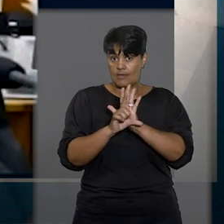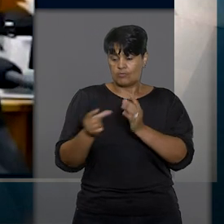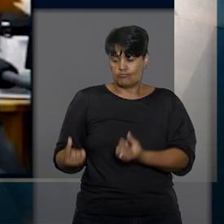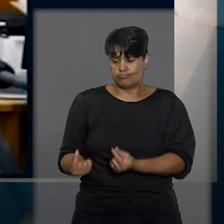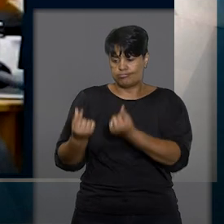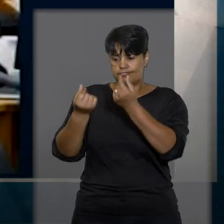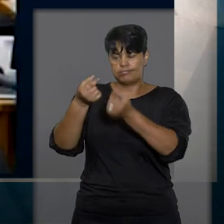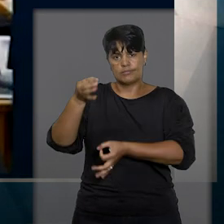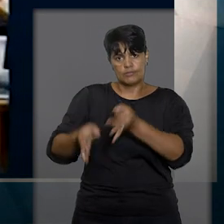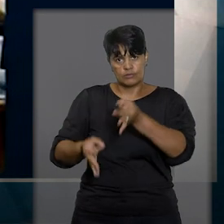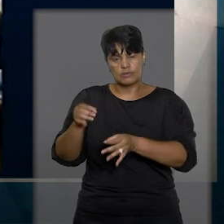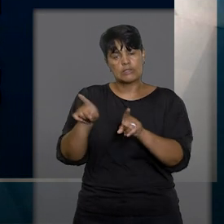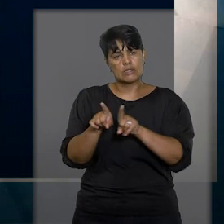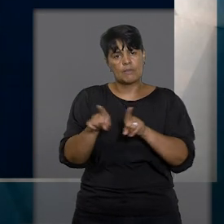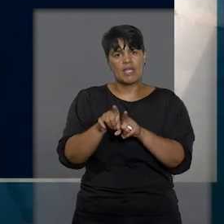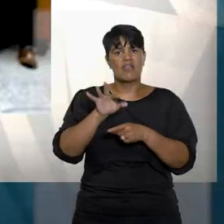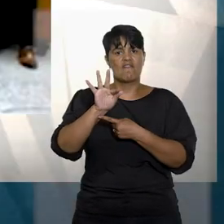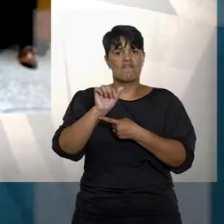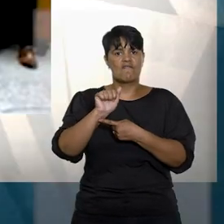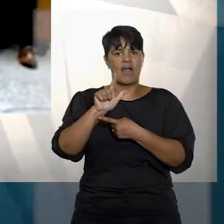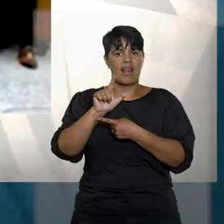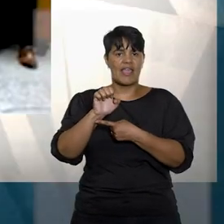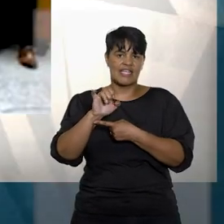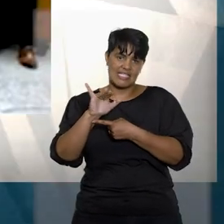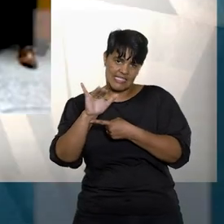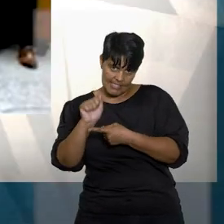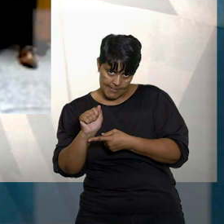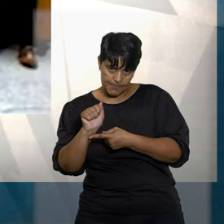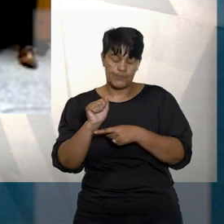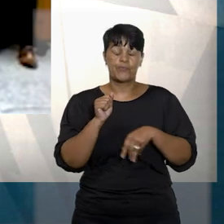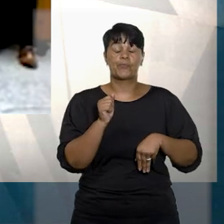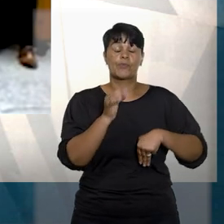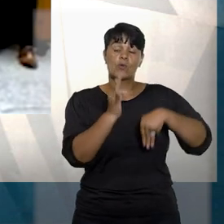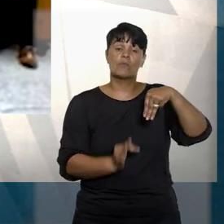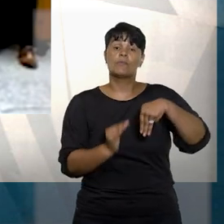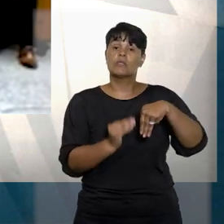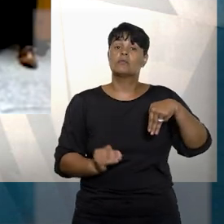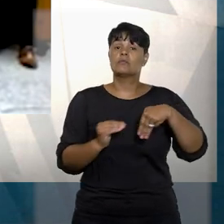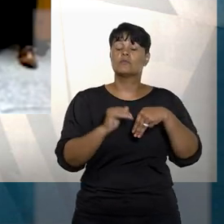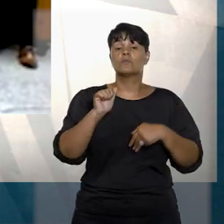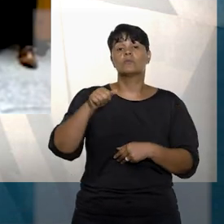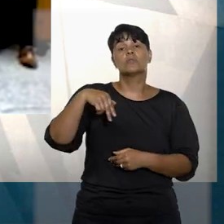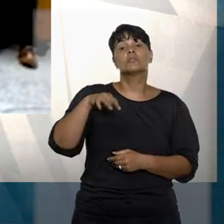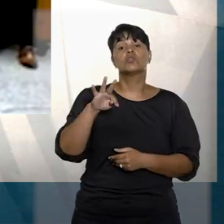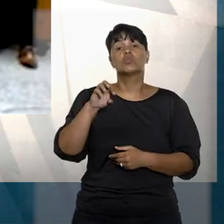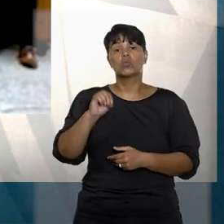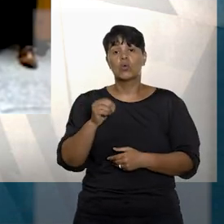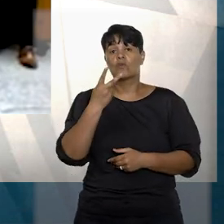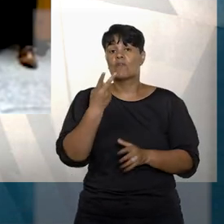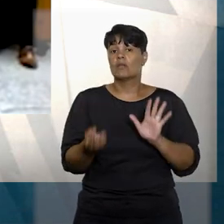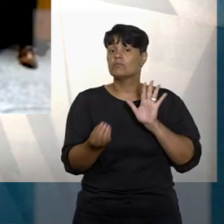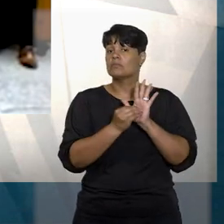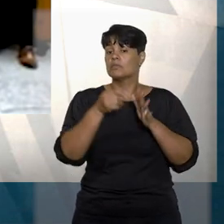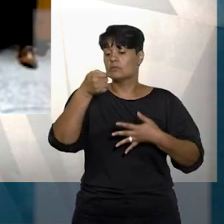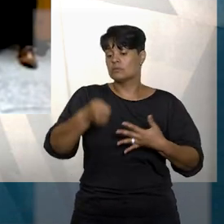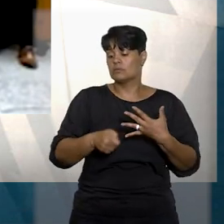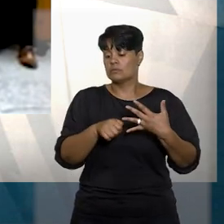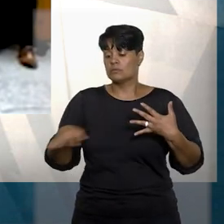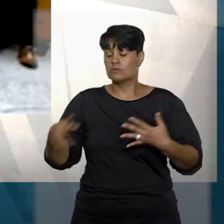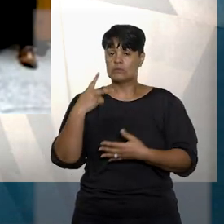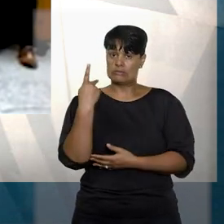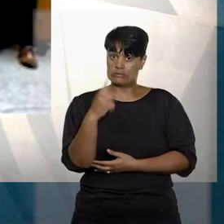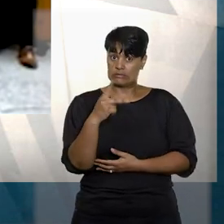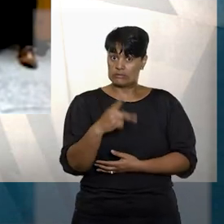Recuperação Judicial e falência. O relator, ministro Antônio Carlos Ferreira, observou que a jurisprudência do STJ